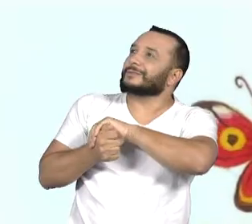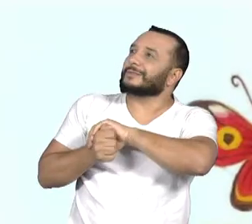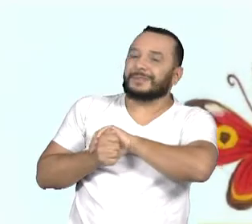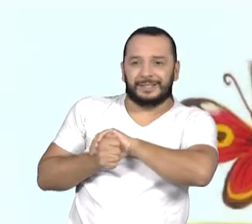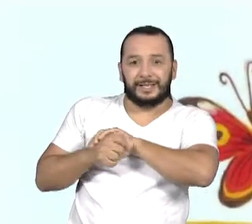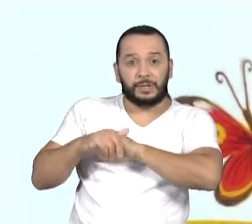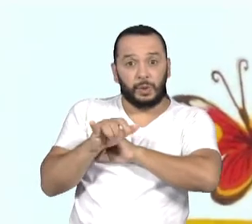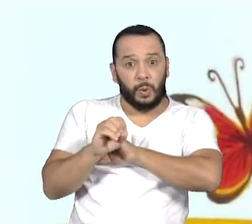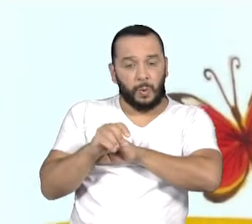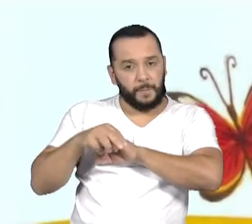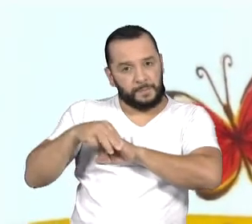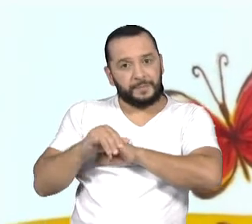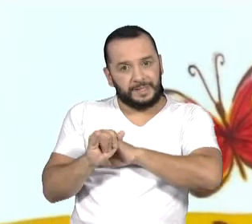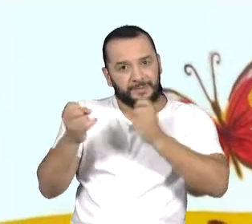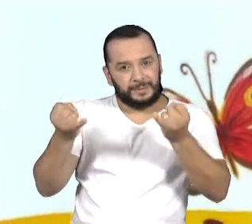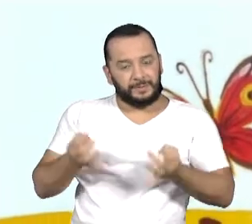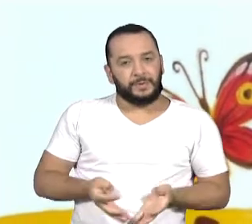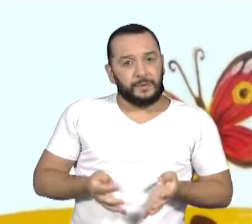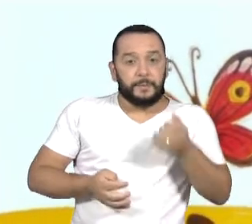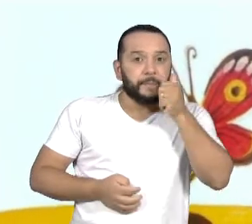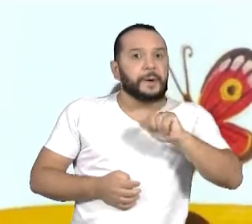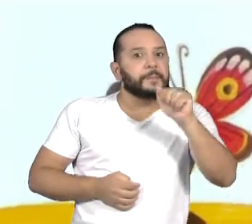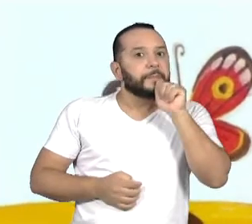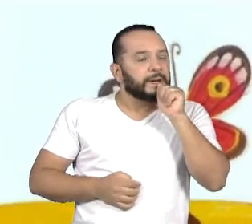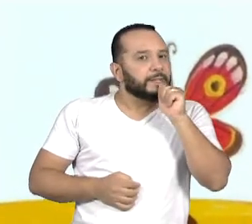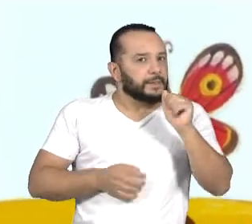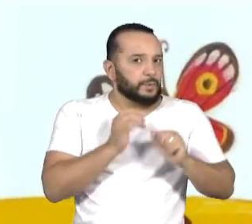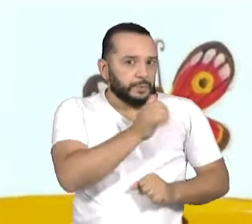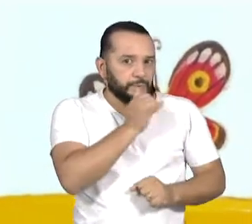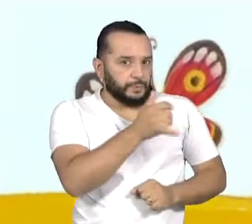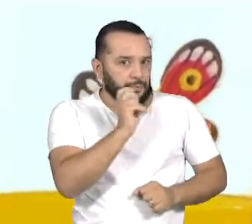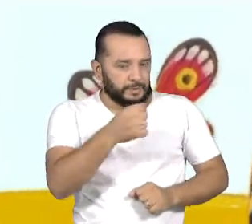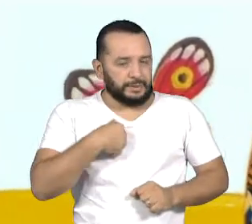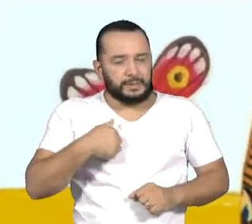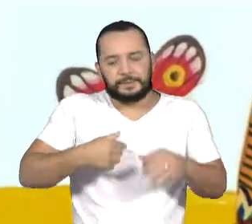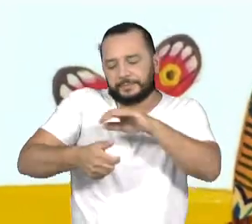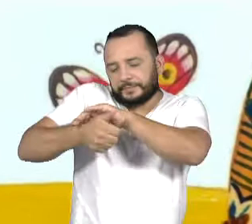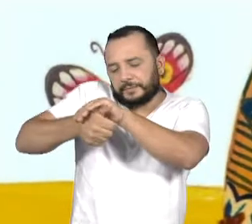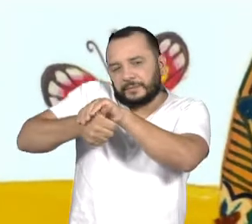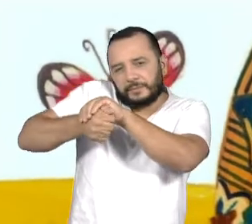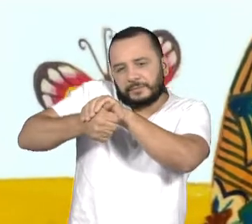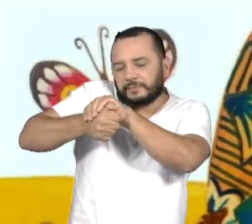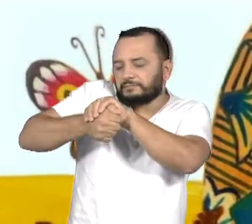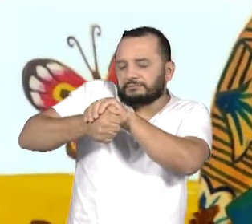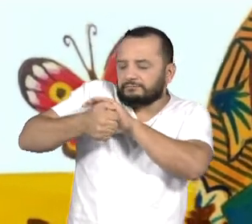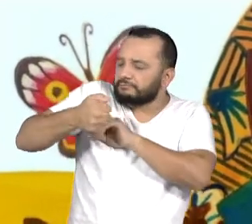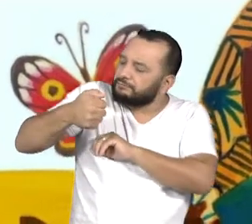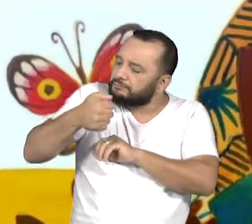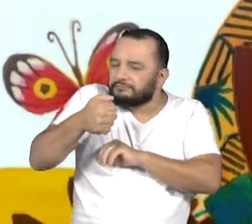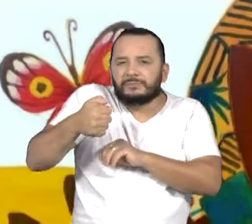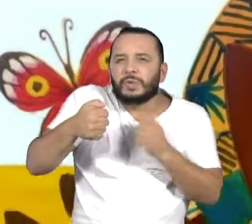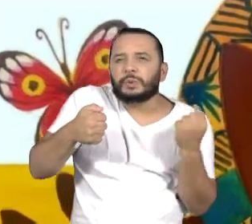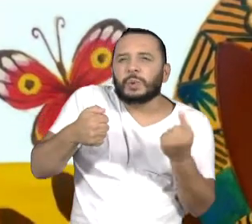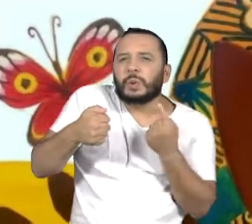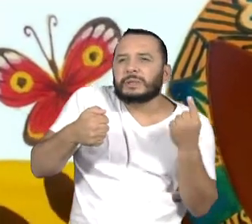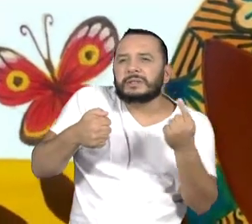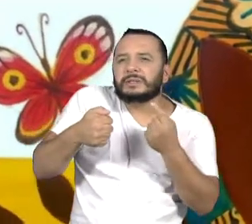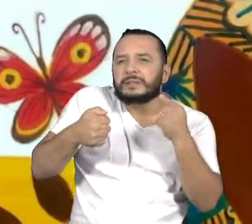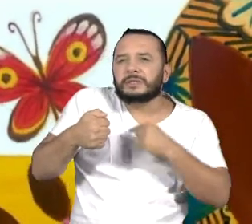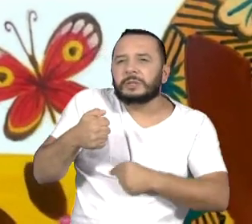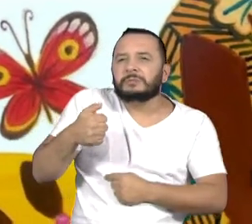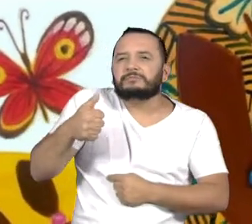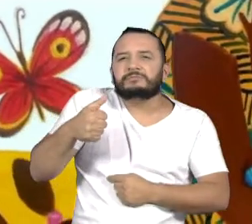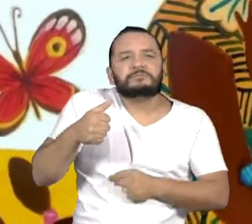A mãe começa a história. O Pequeno Senhor Tartaruga era muito sozinho. Noite após noite ele ficava